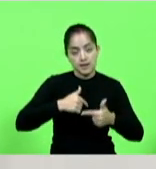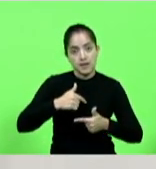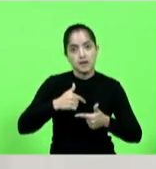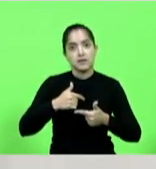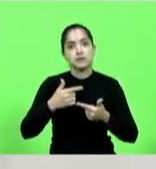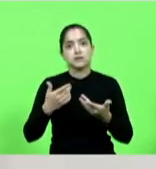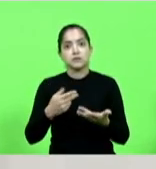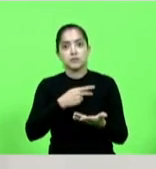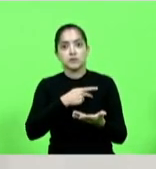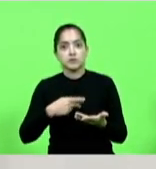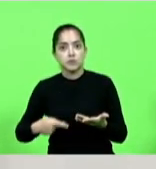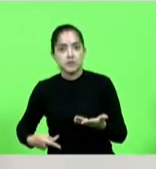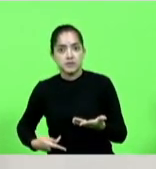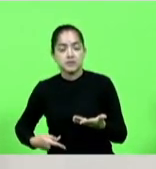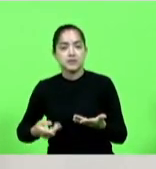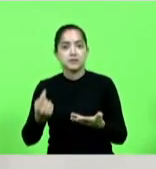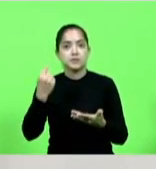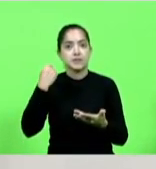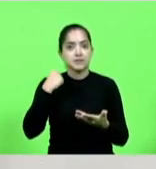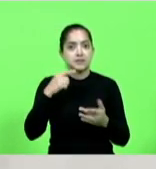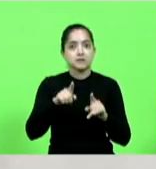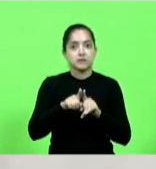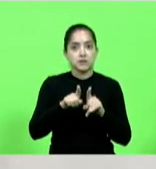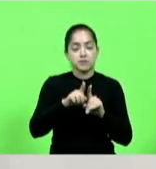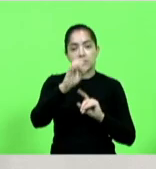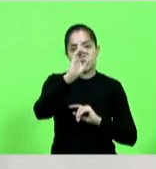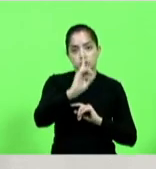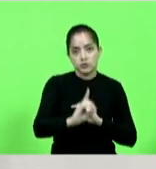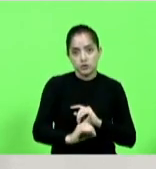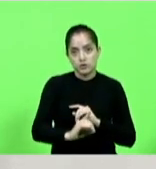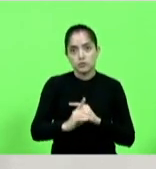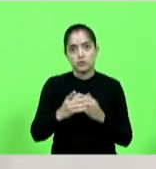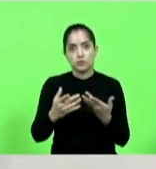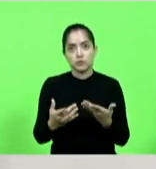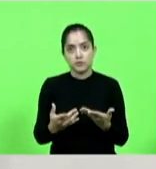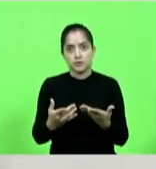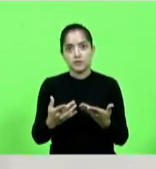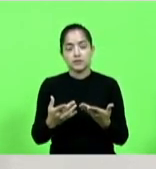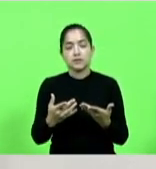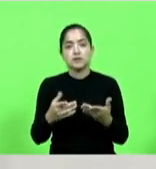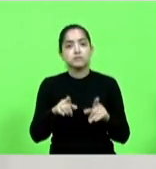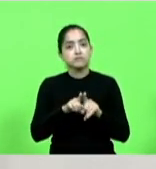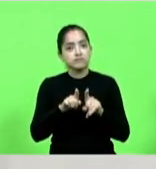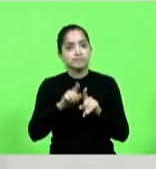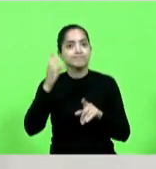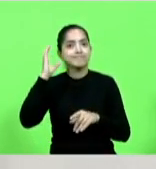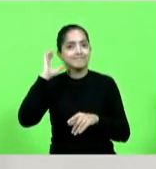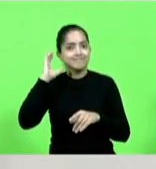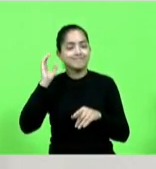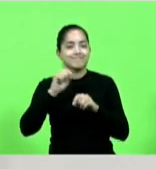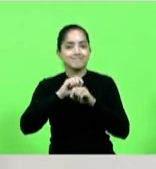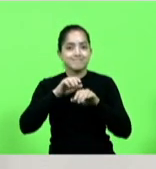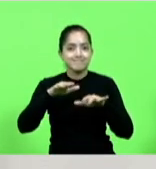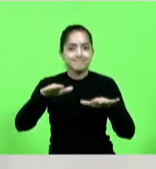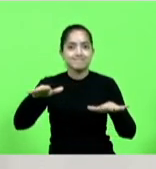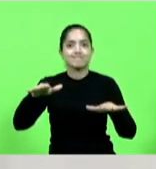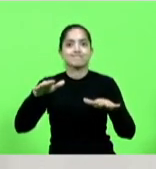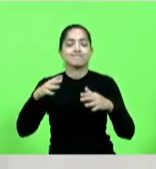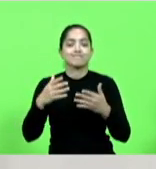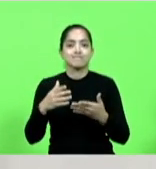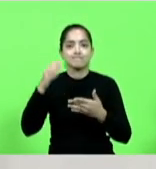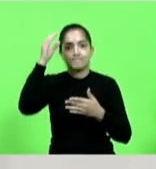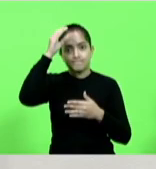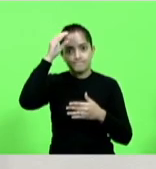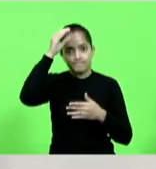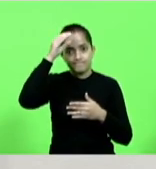por todo o trabalho que a diretoria que cada vez mais se esmera e pela radiodifusão de Santa Catarina que é consciente